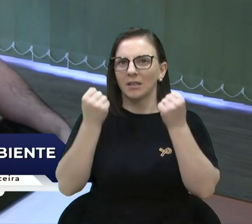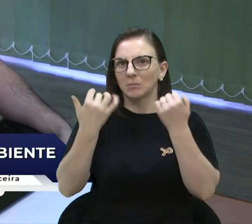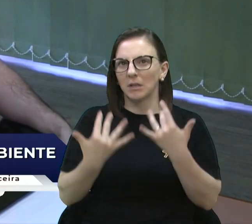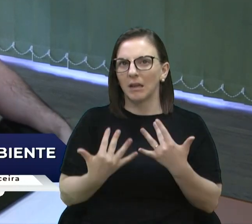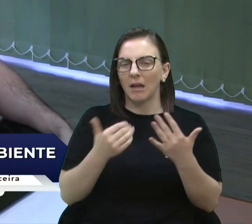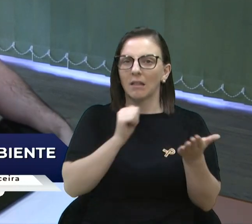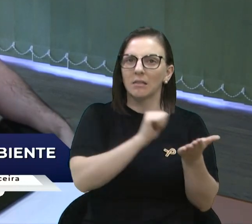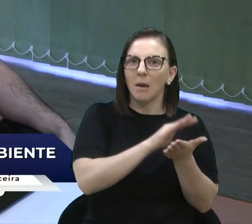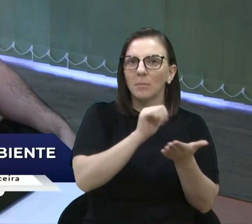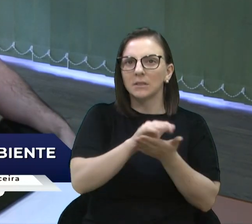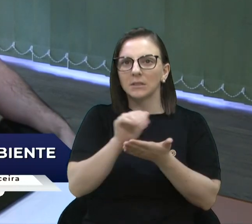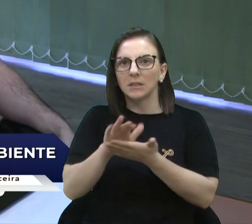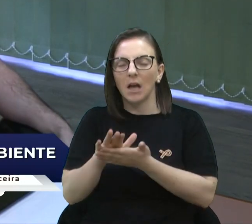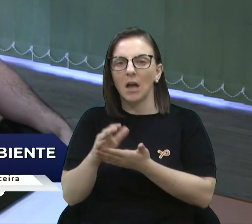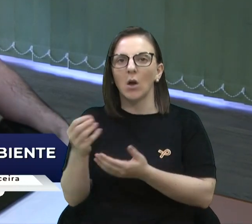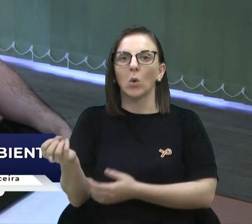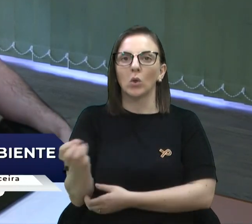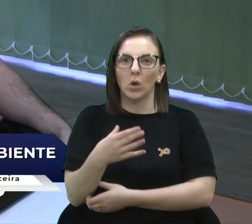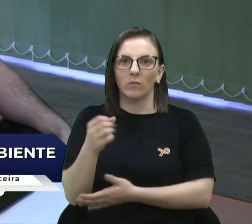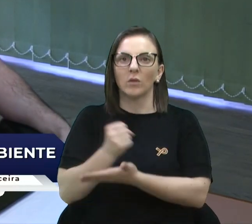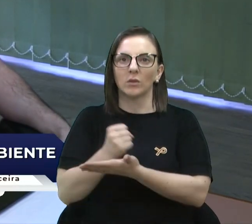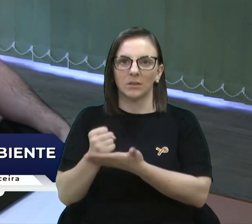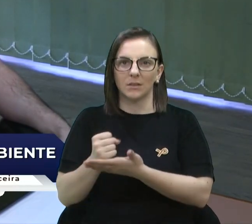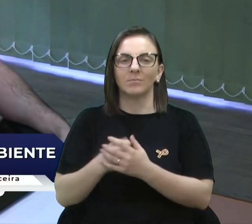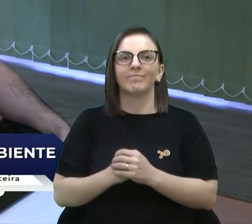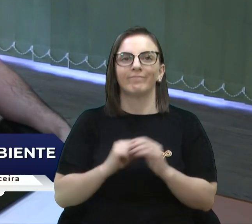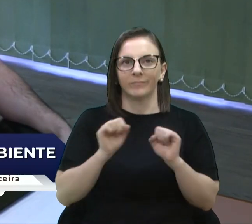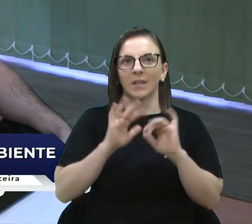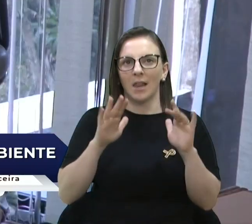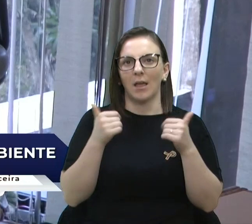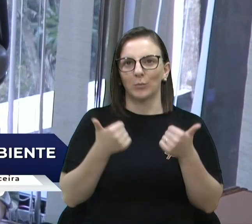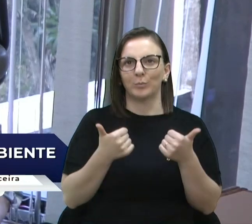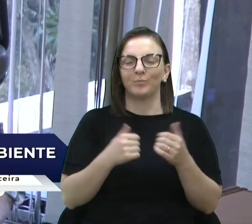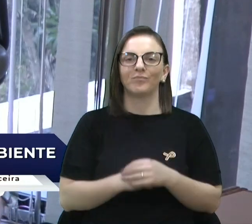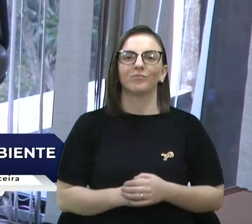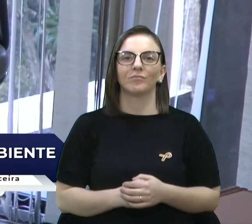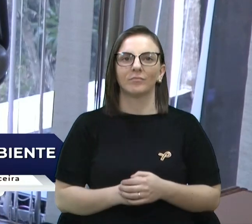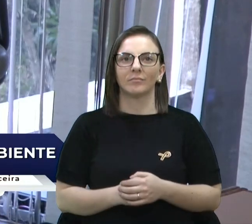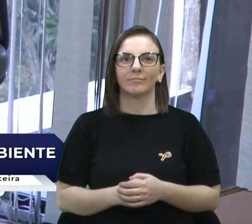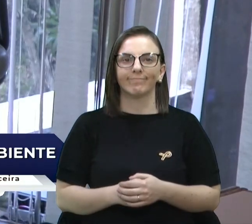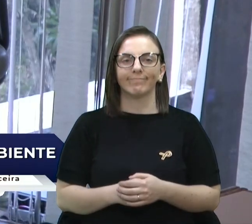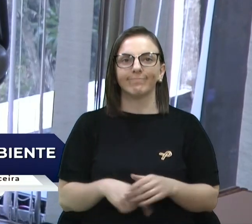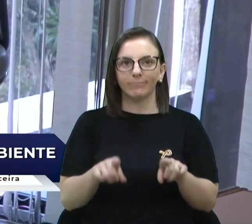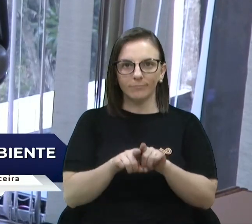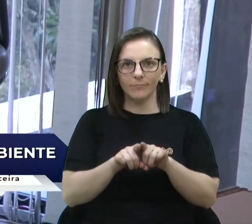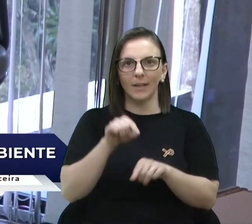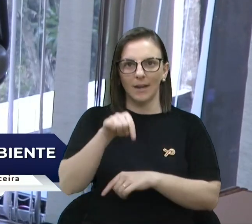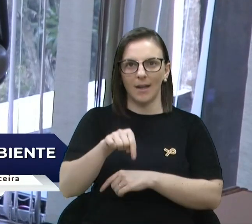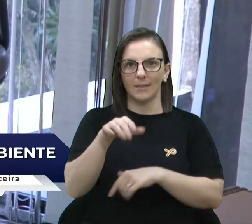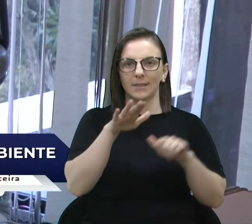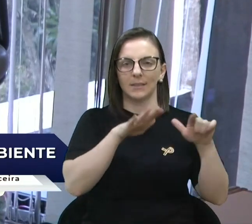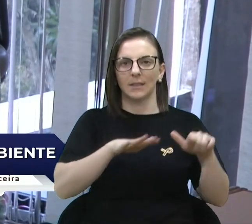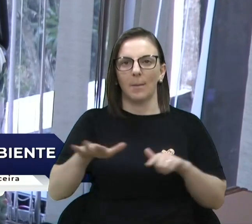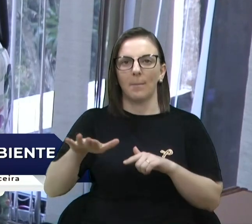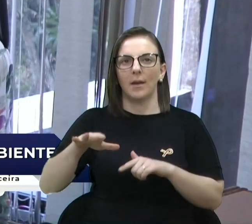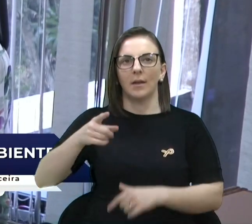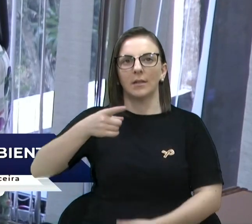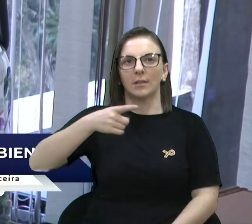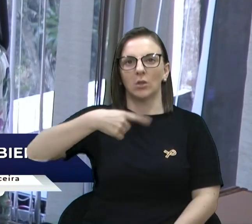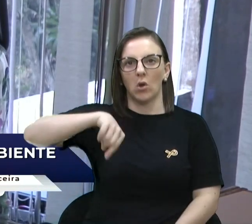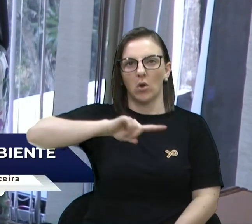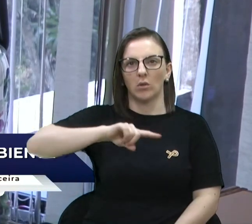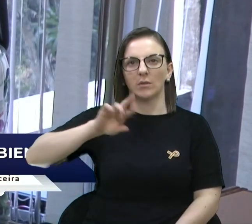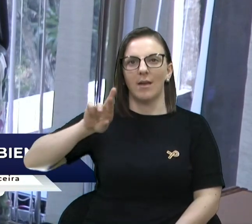novas contratações. É claro, Rafael. Inclusive, nessa semana, a gente fez um... O nosso RH